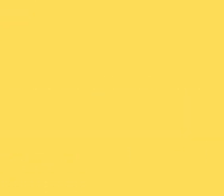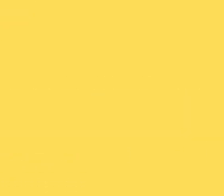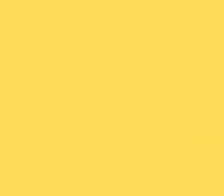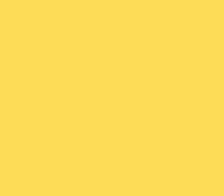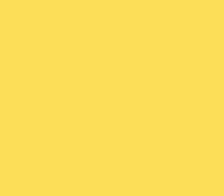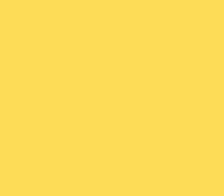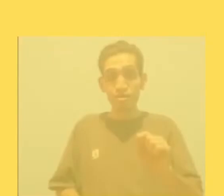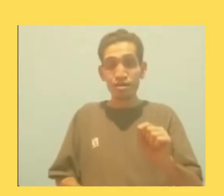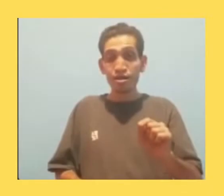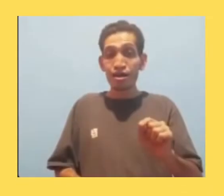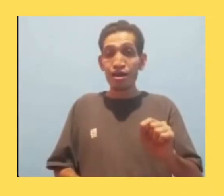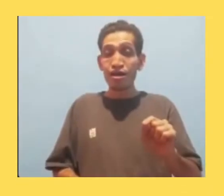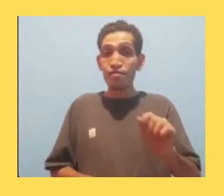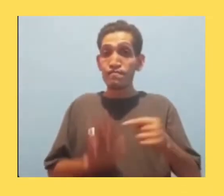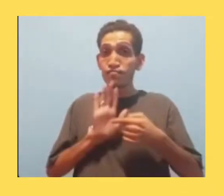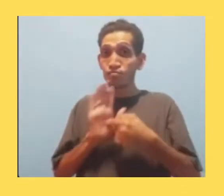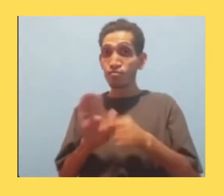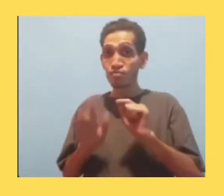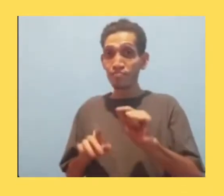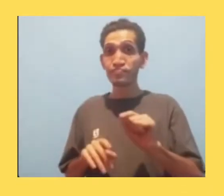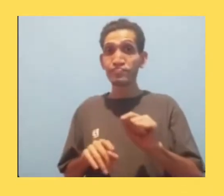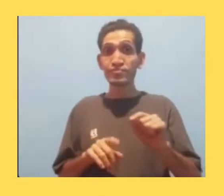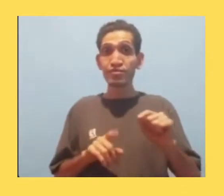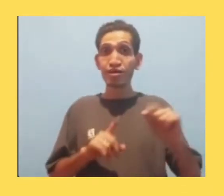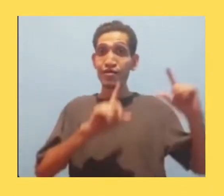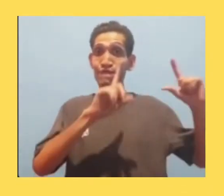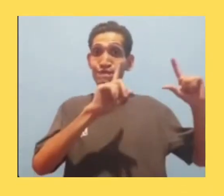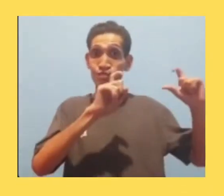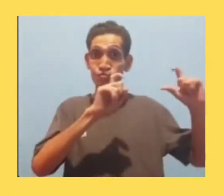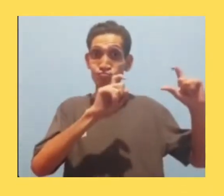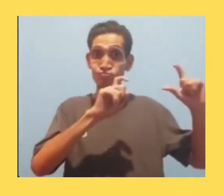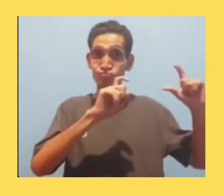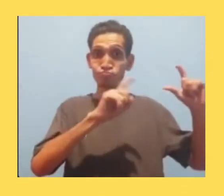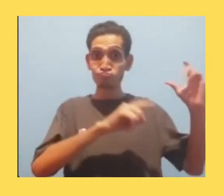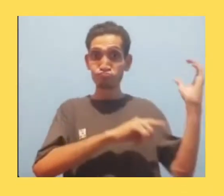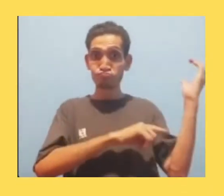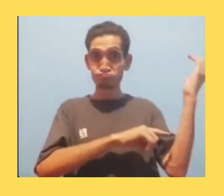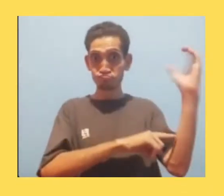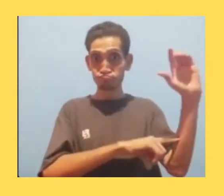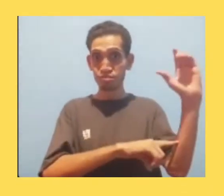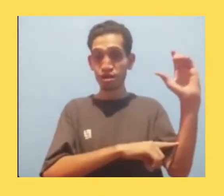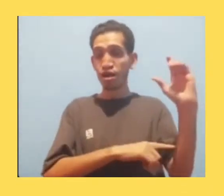A questão de que uma figura não precisa ser descrita,